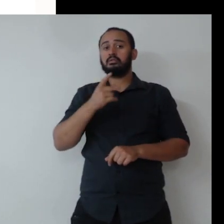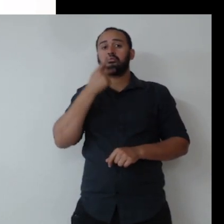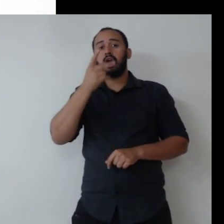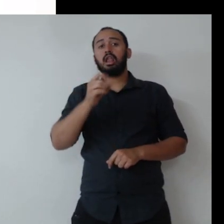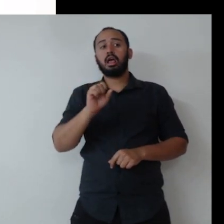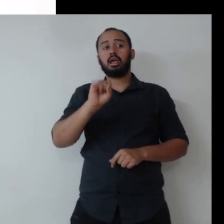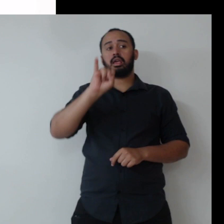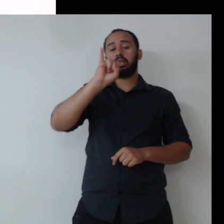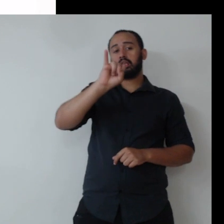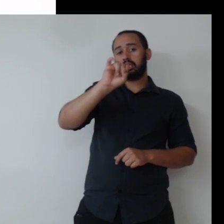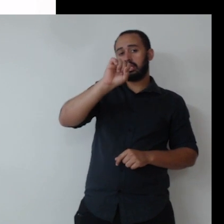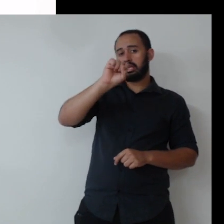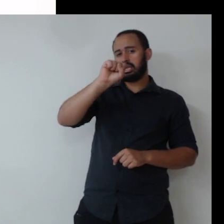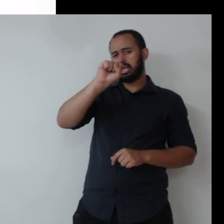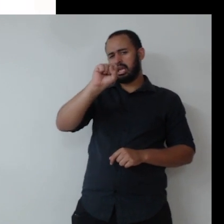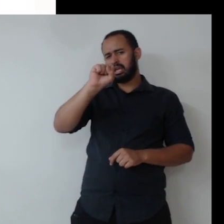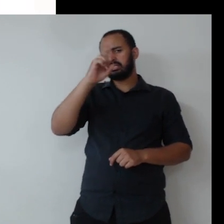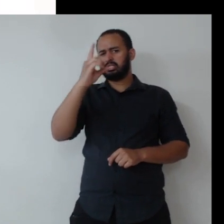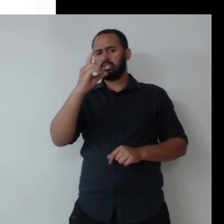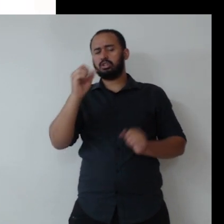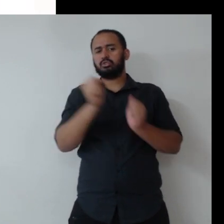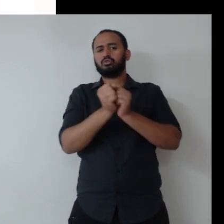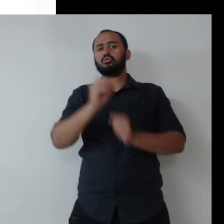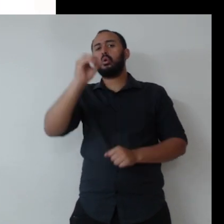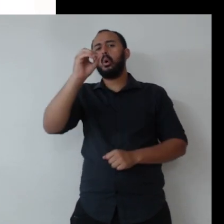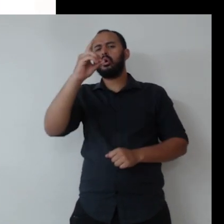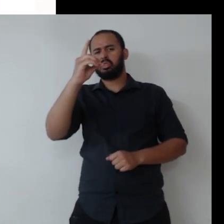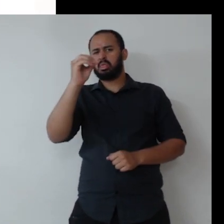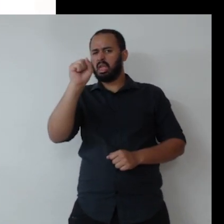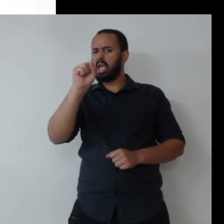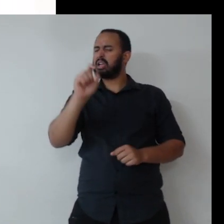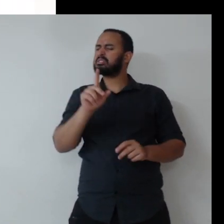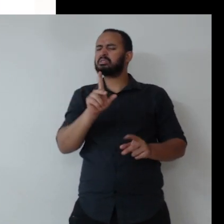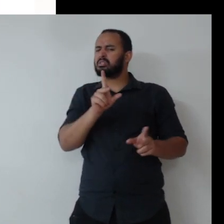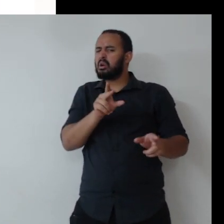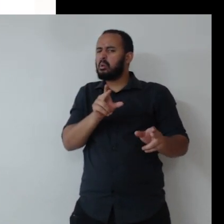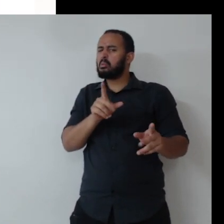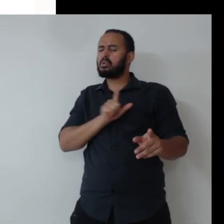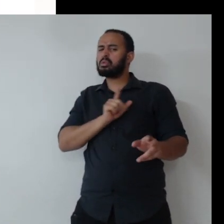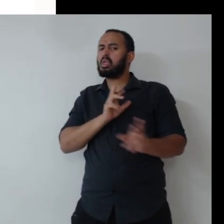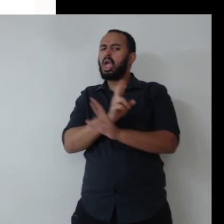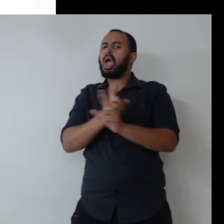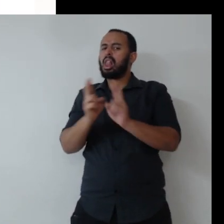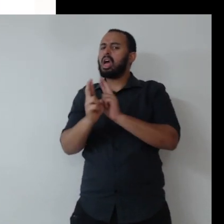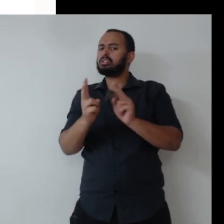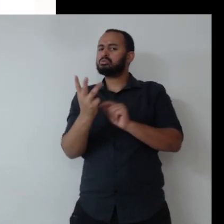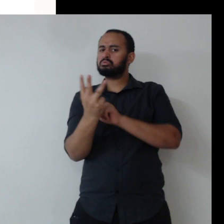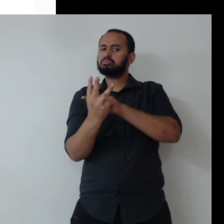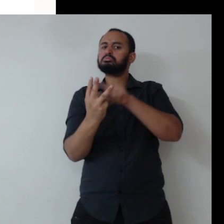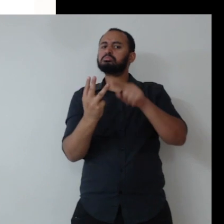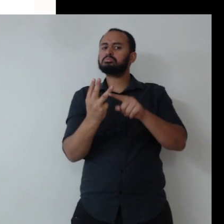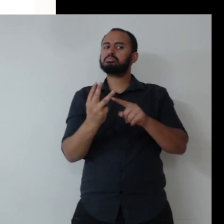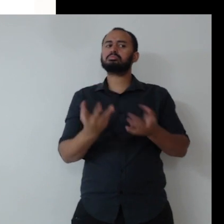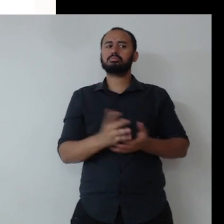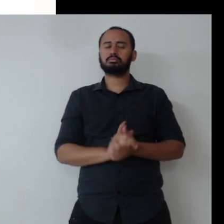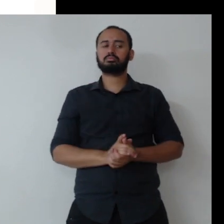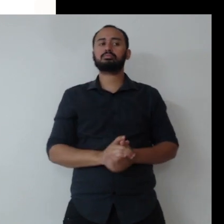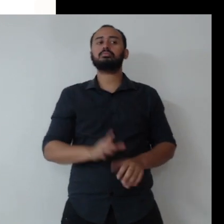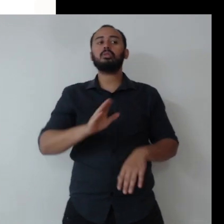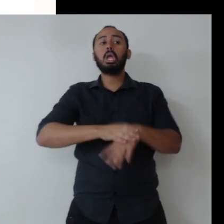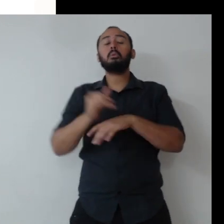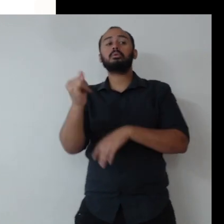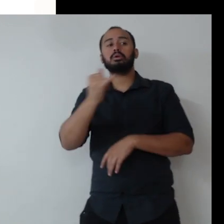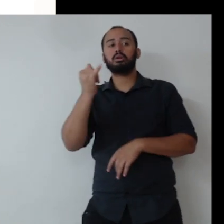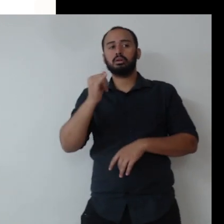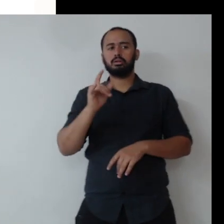da mesma língua, porque tem governança nos ODSs, então, mais uma vez, eu retomo e reforço, o